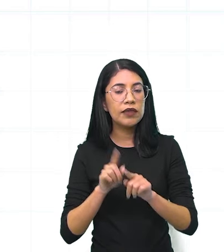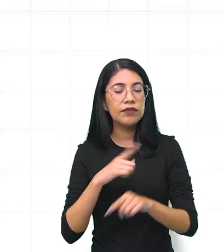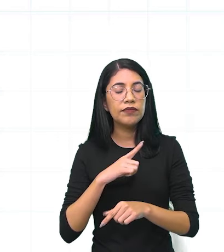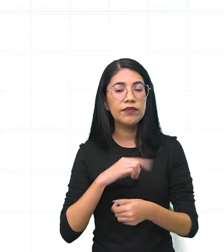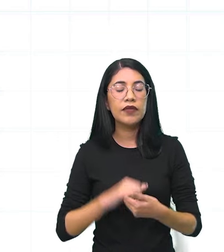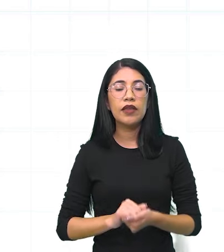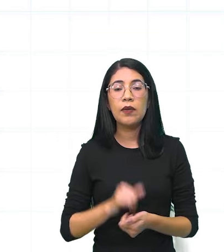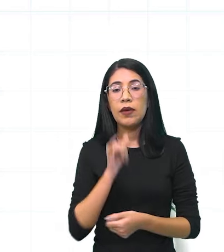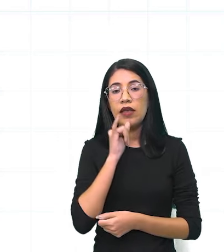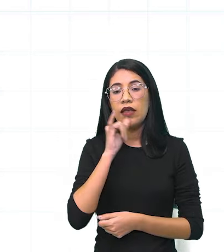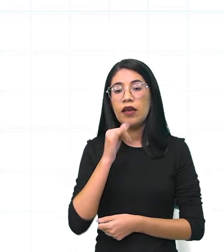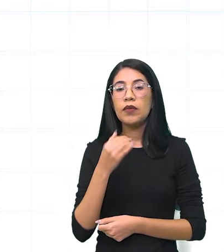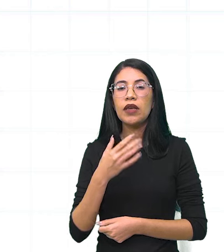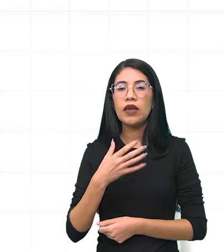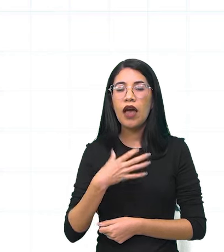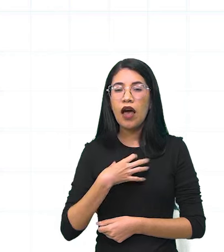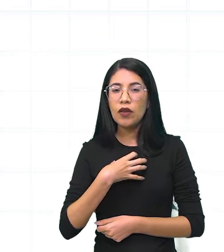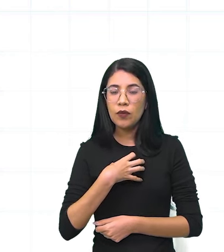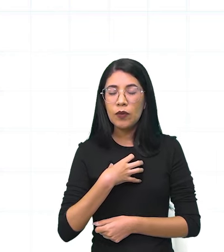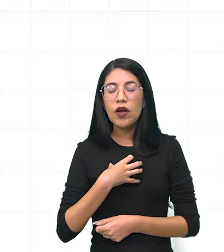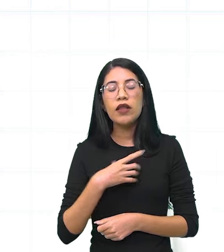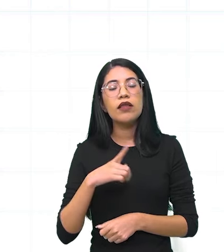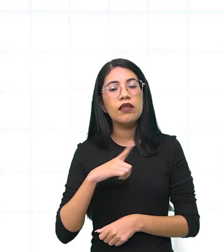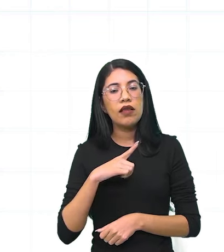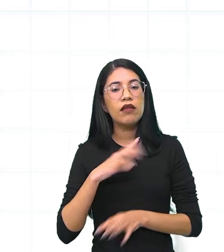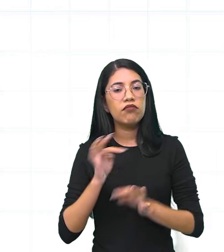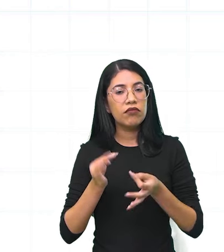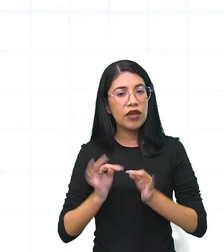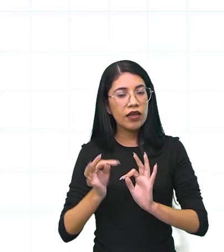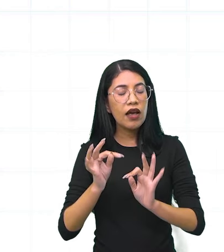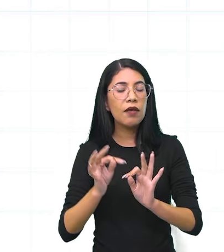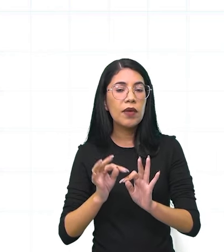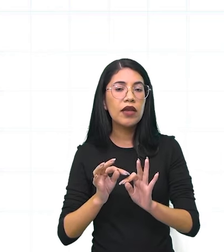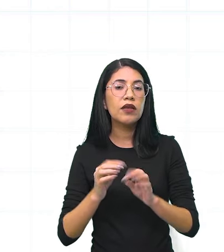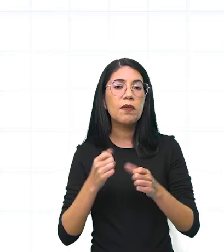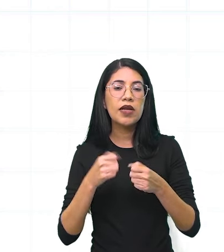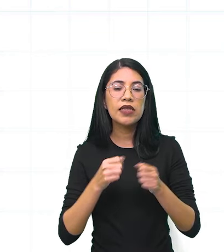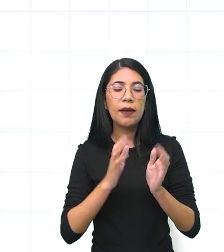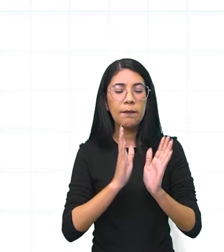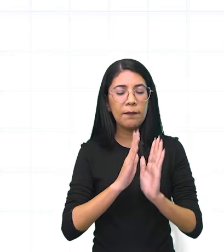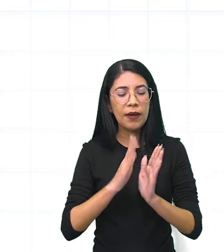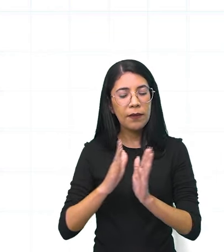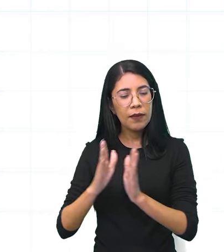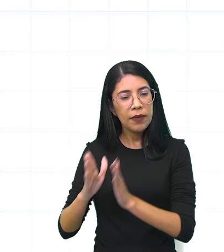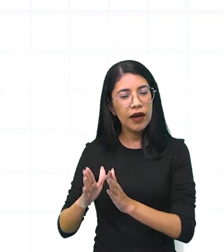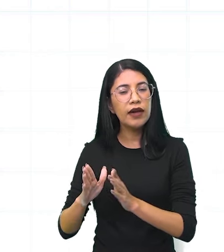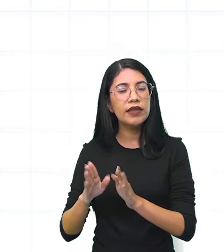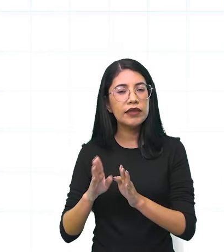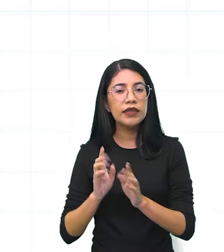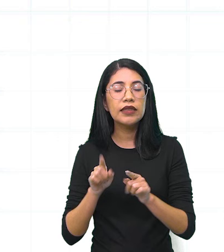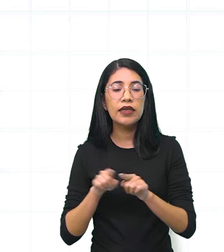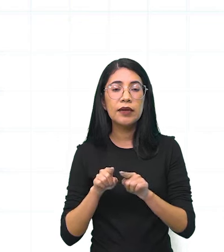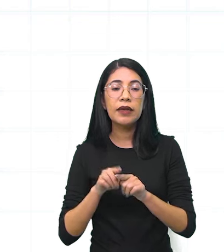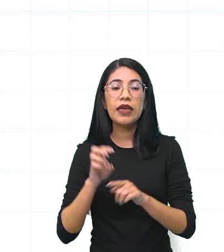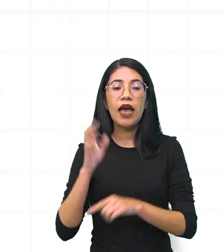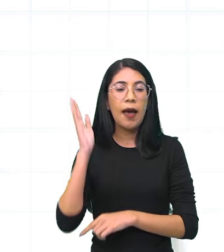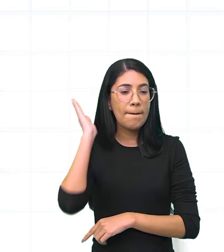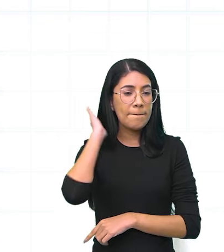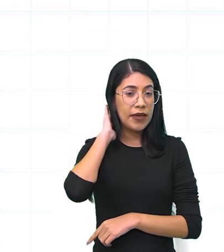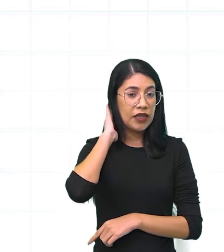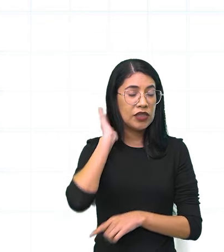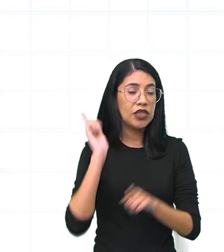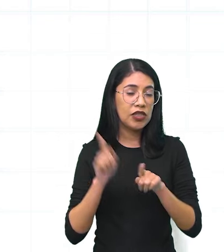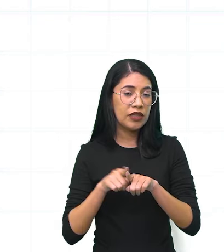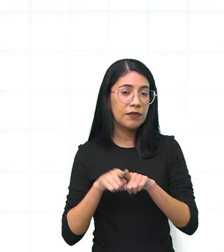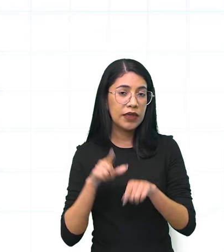tuberculose. Tuberculose tem tratamento. Basta você fazer certinho. Minigite tem tratamento, tem. Mas